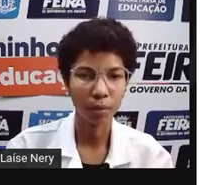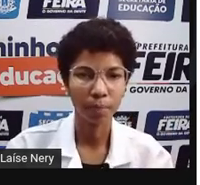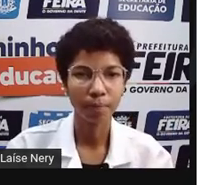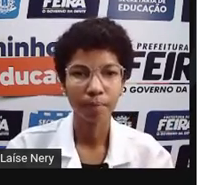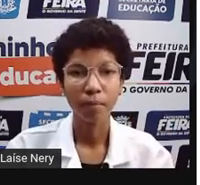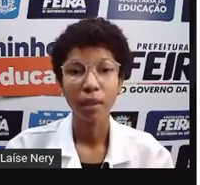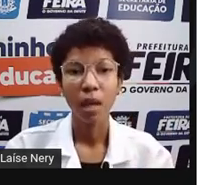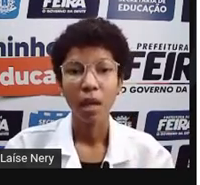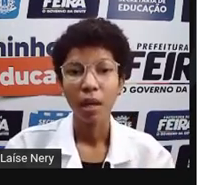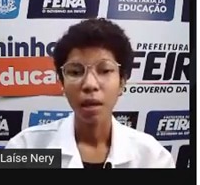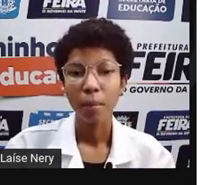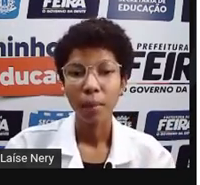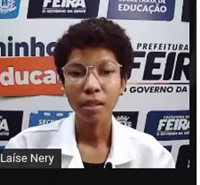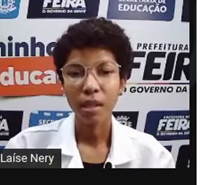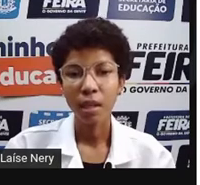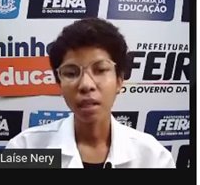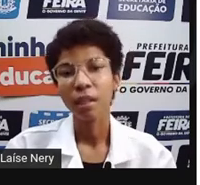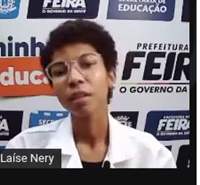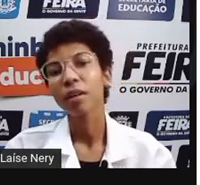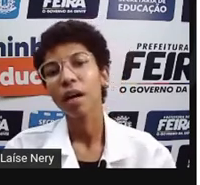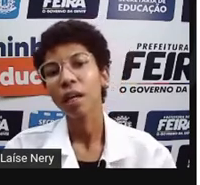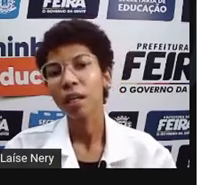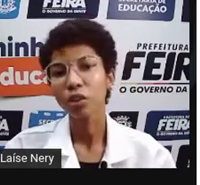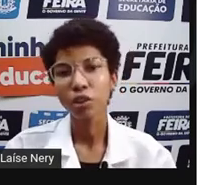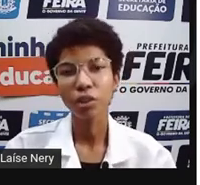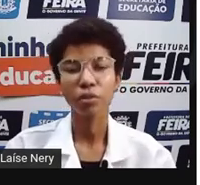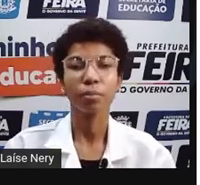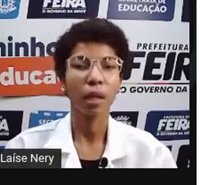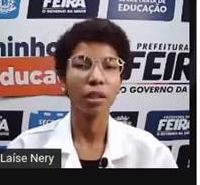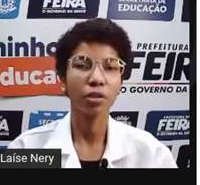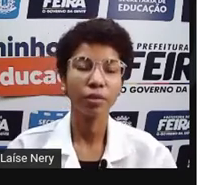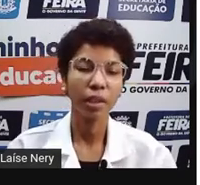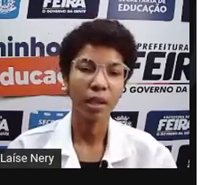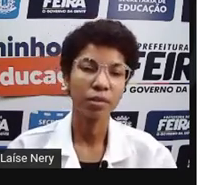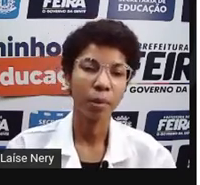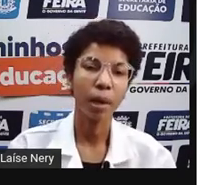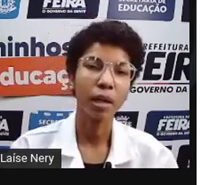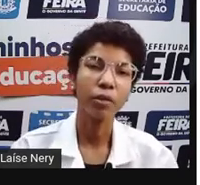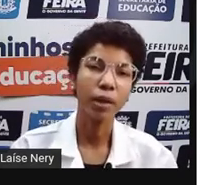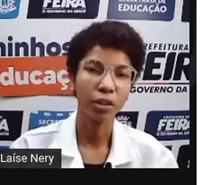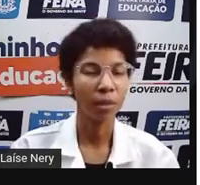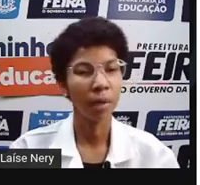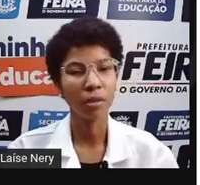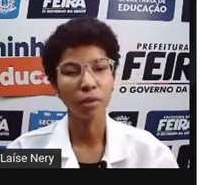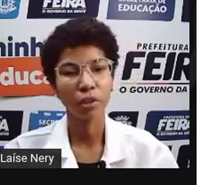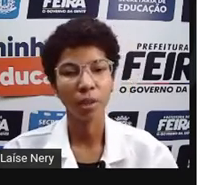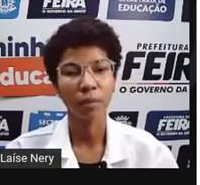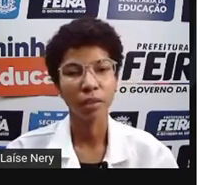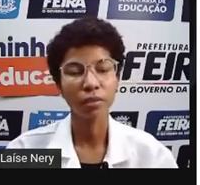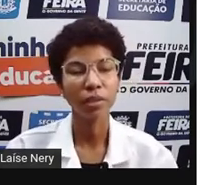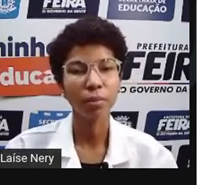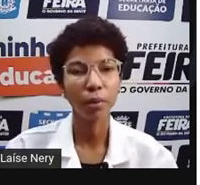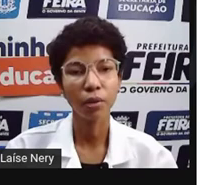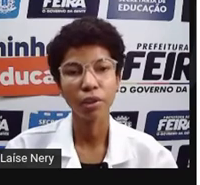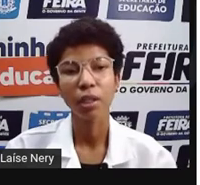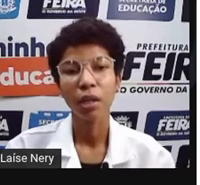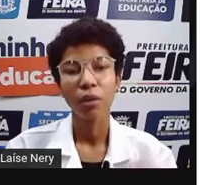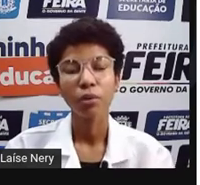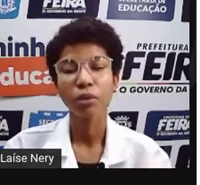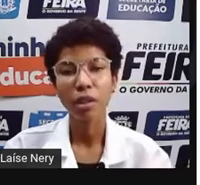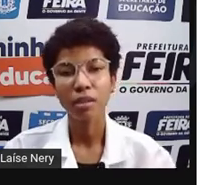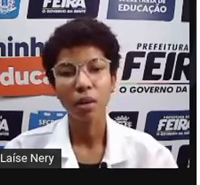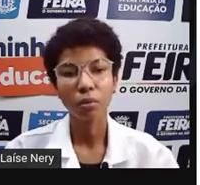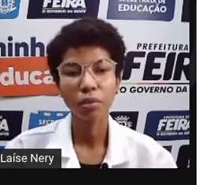a conta. mas aí, além disso, para identificar se o aparelho gasta mais ou gasta menos, você pode